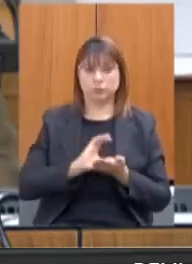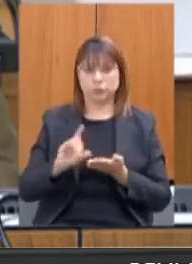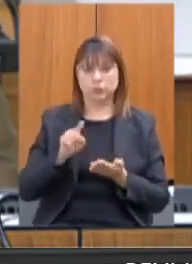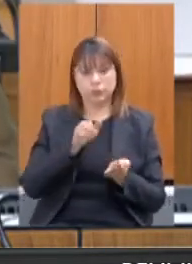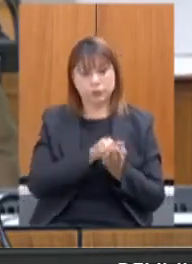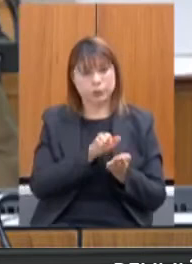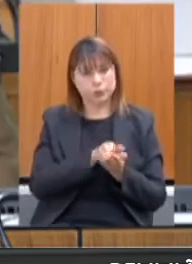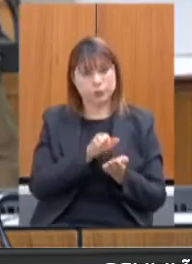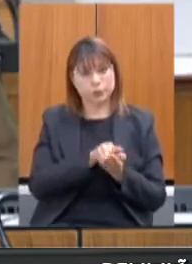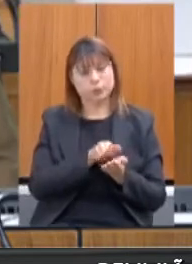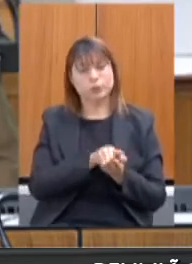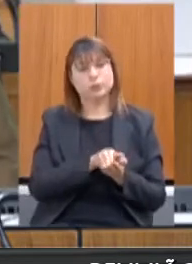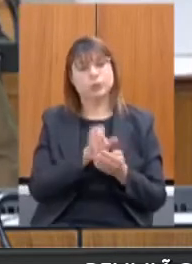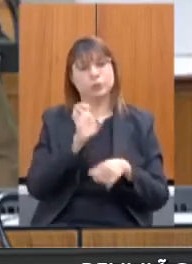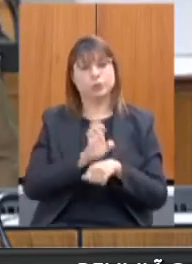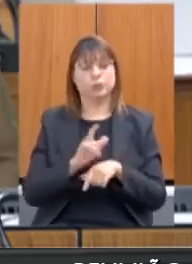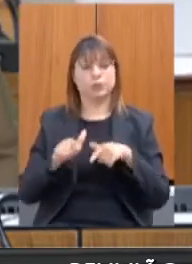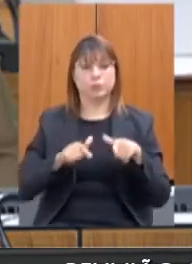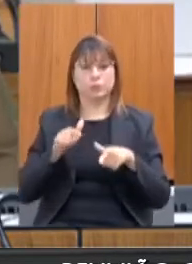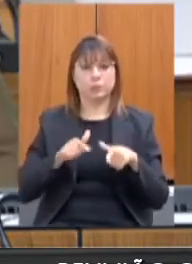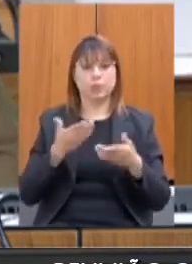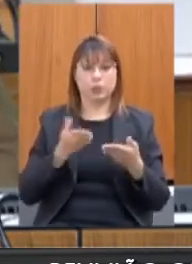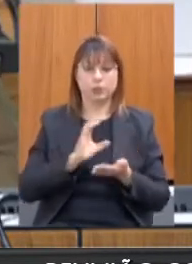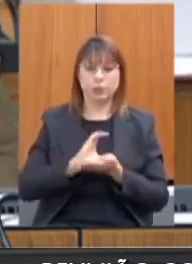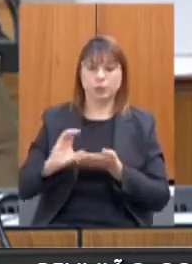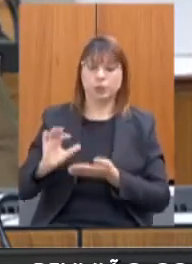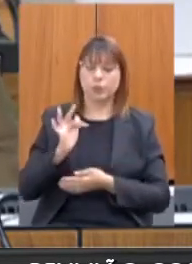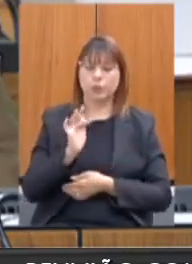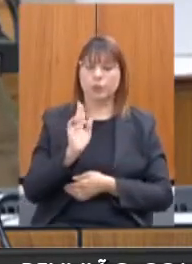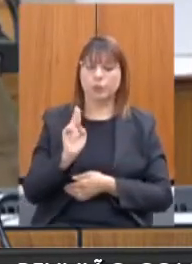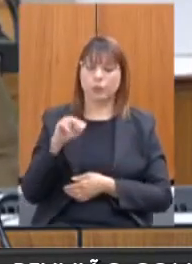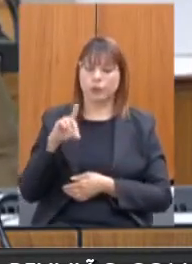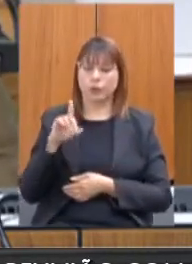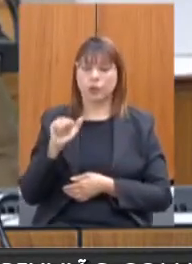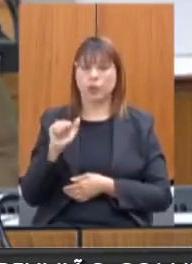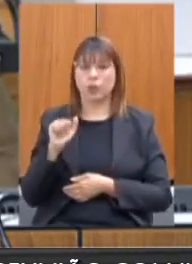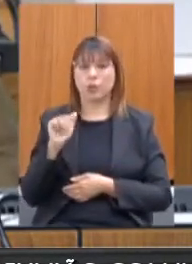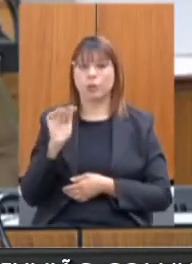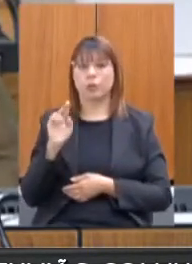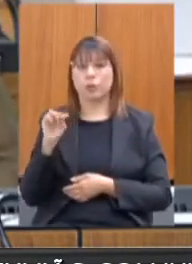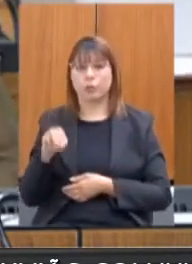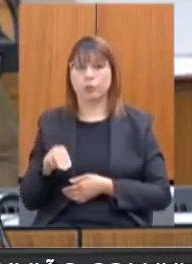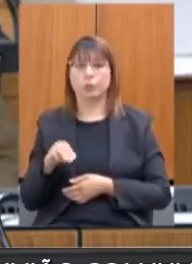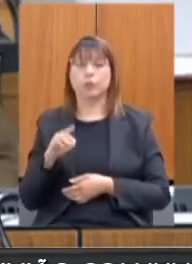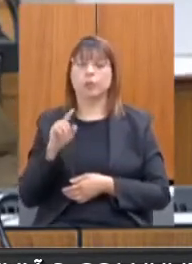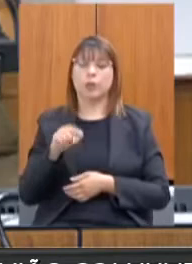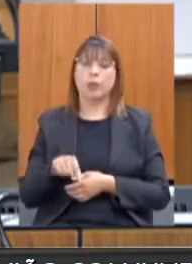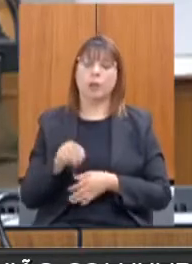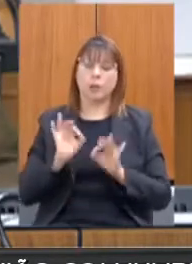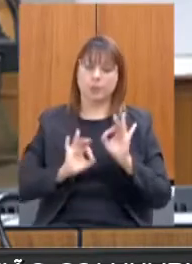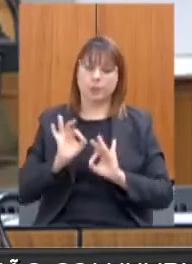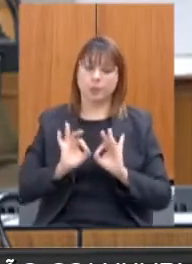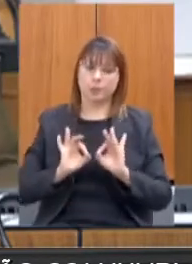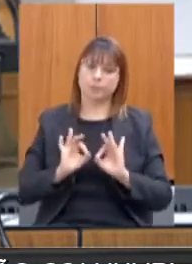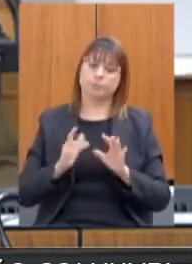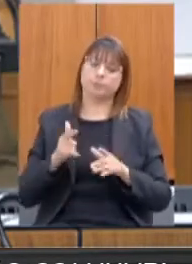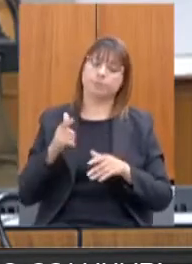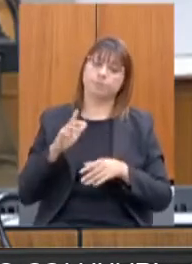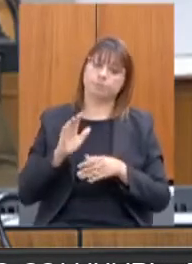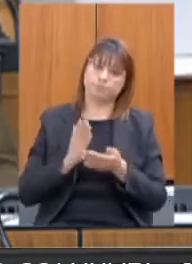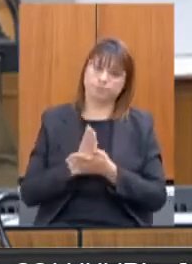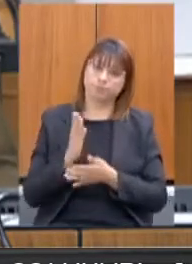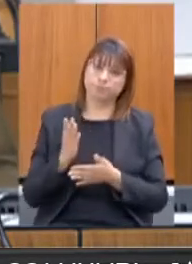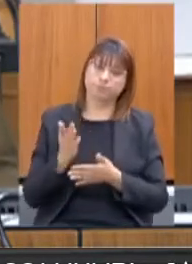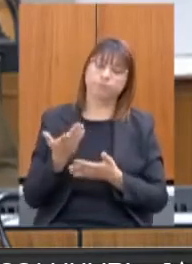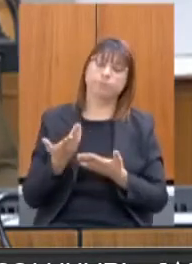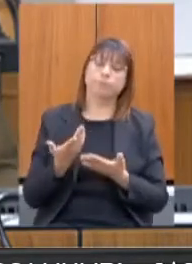Trabalho e o repasse agora vai ser fundo a fundo com um plano de ação aprovado. E também foi muito importante o